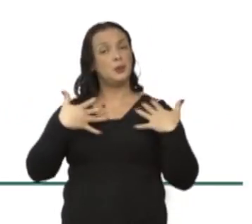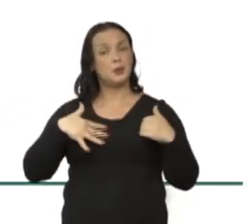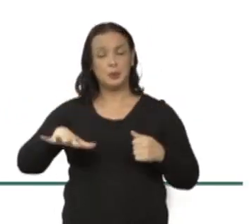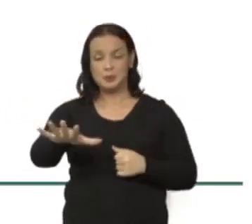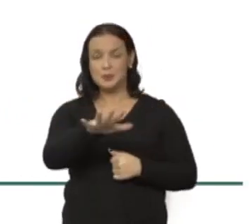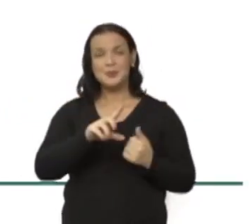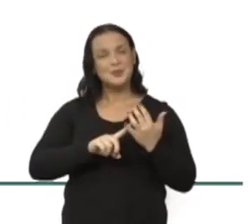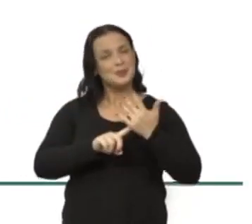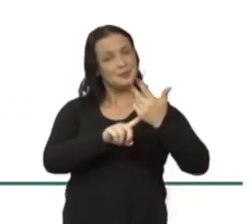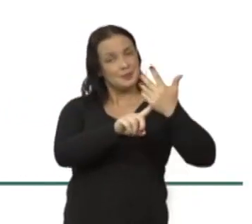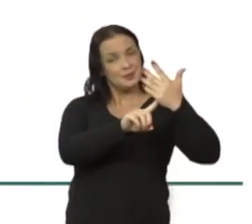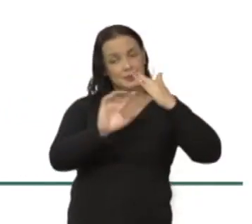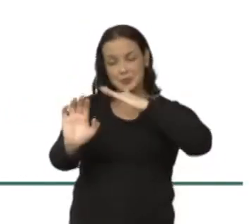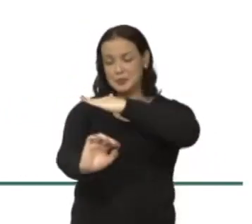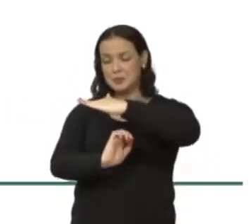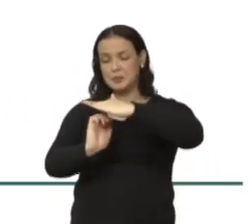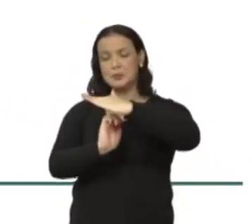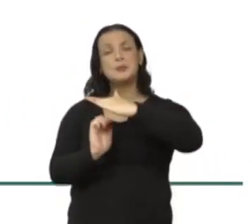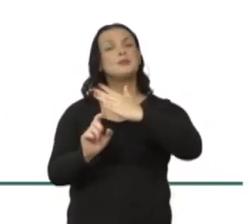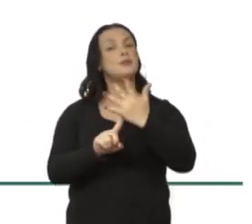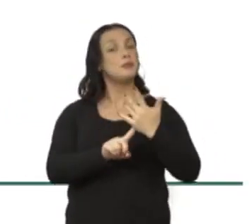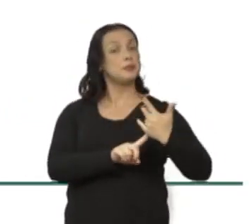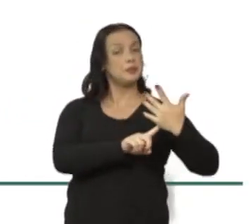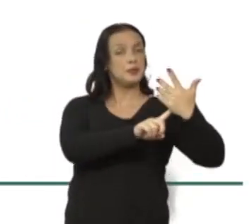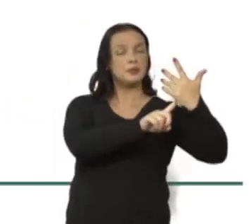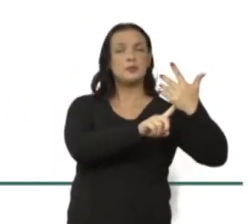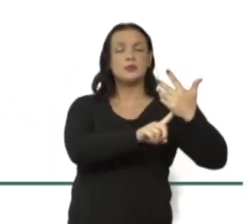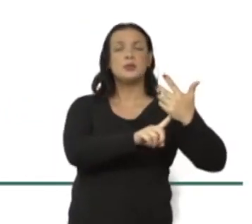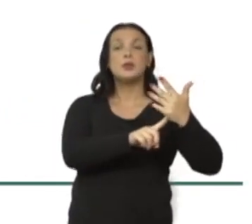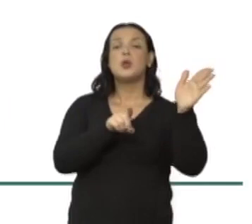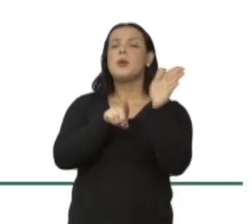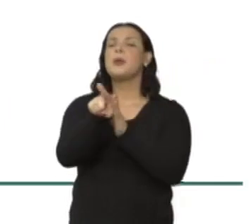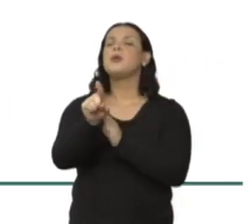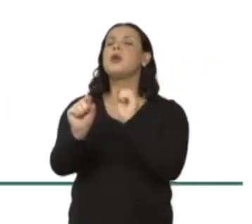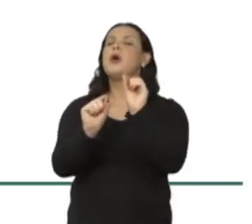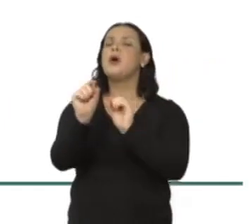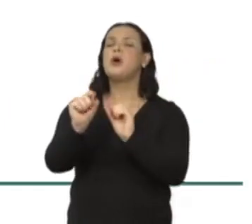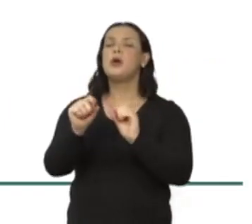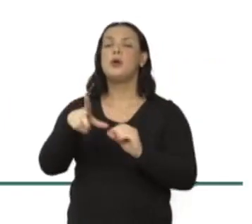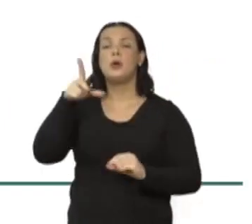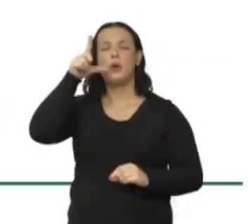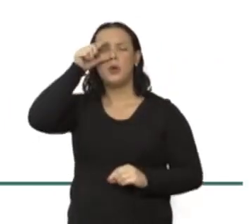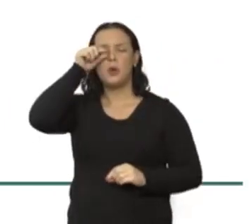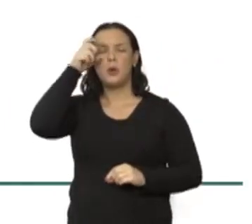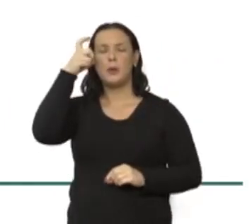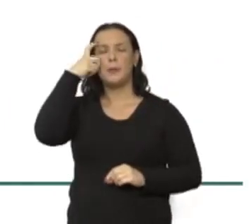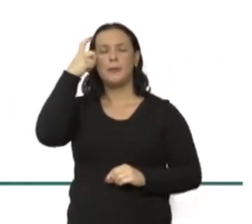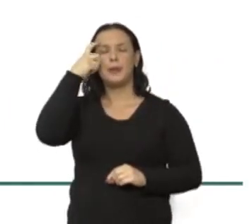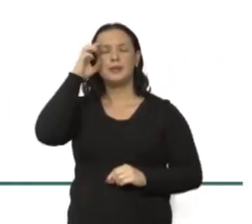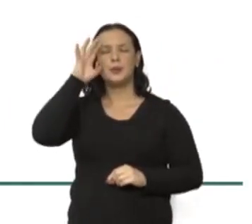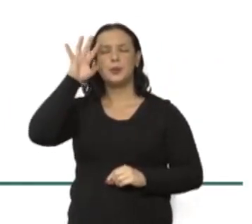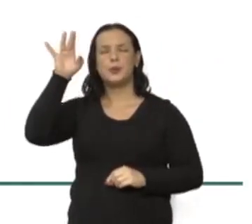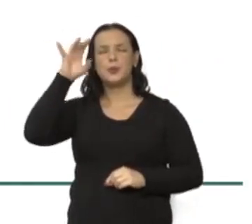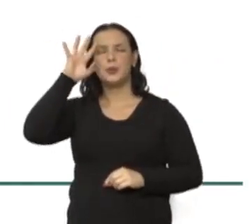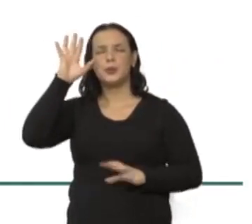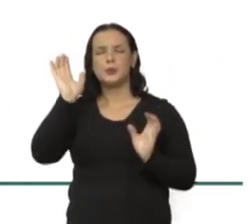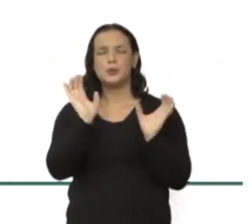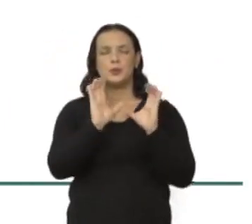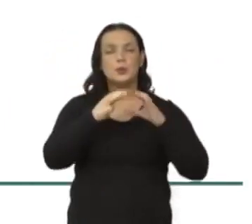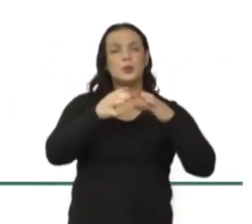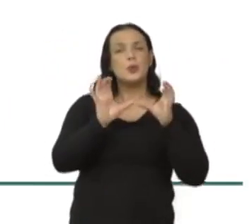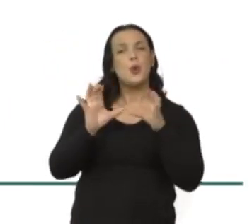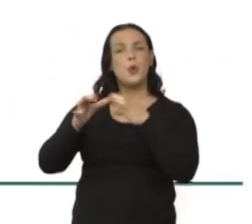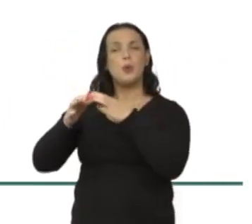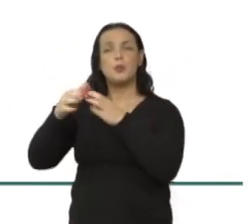tecnologia, empresas de tecnologia. tecnologia, na hora que eu te perguntasse, olha, fecha os olhos e tenta imaginar um grupo de pessoas